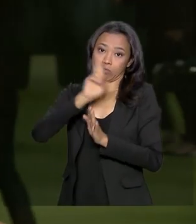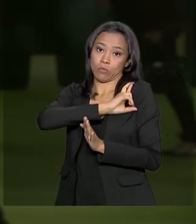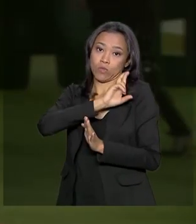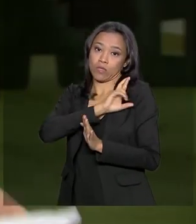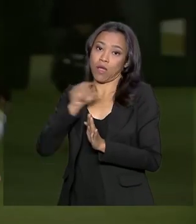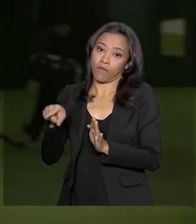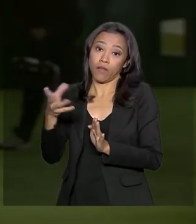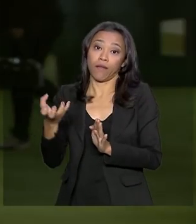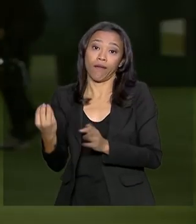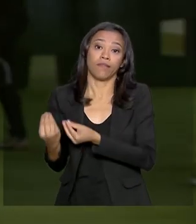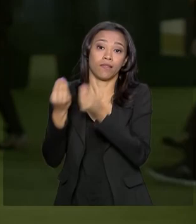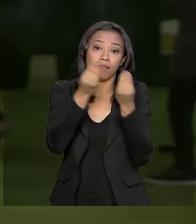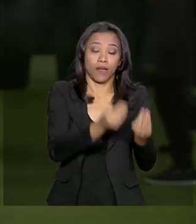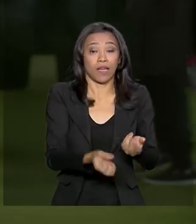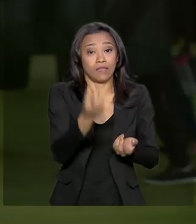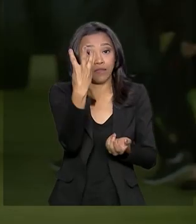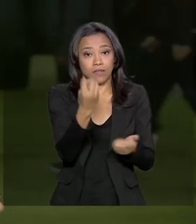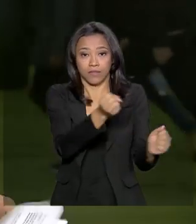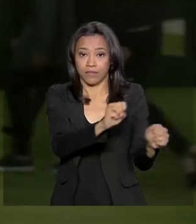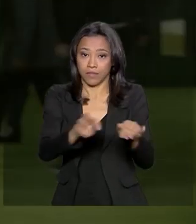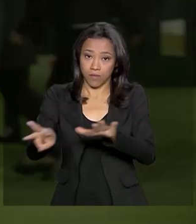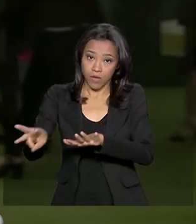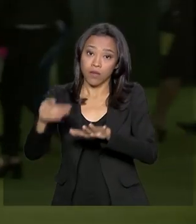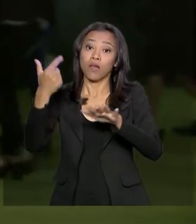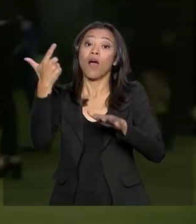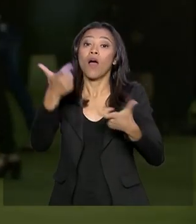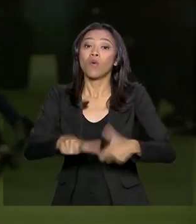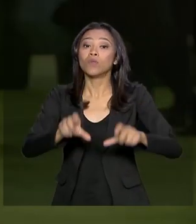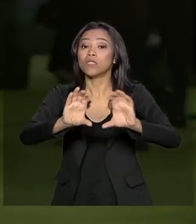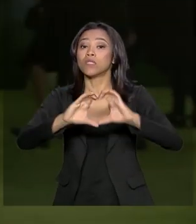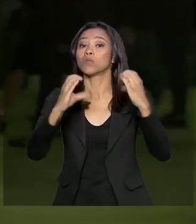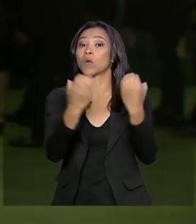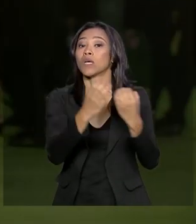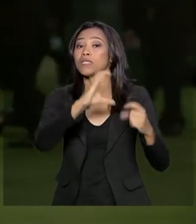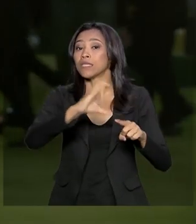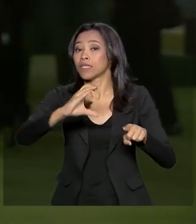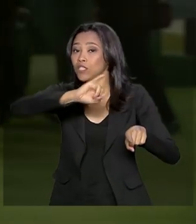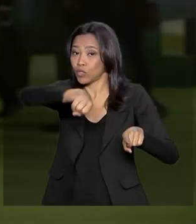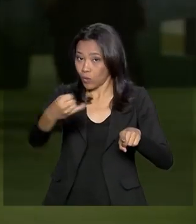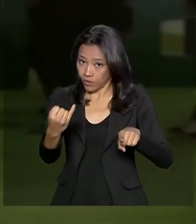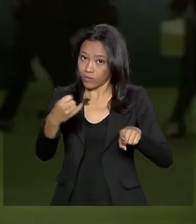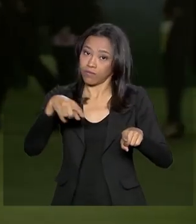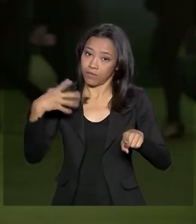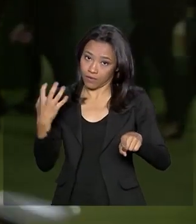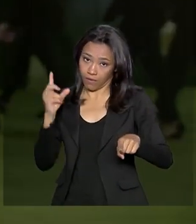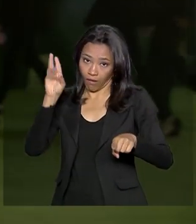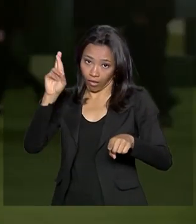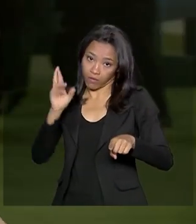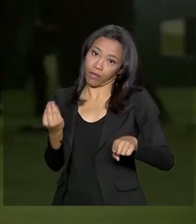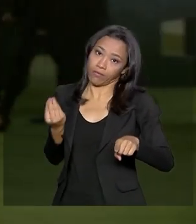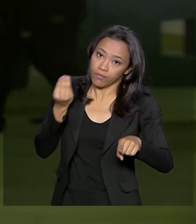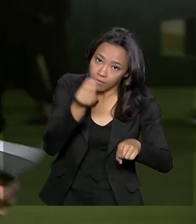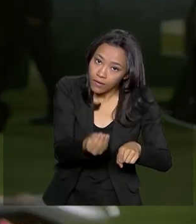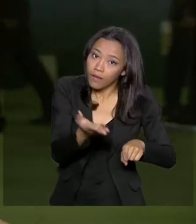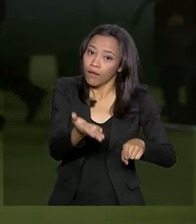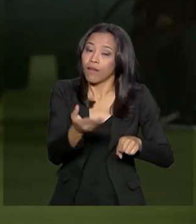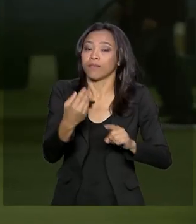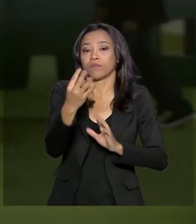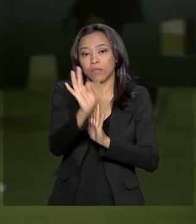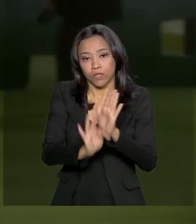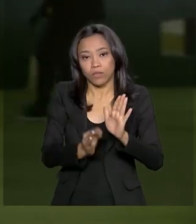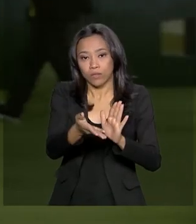até três semanas na CCJ. Nessa comissão, o texto deve ficar ali por pelo menos 30 dias para ser